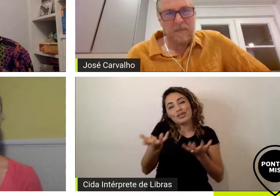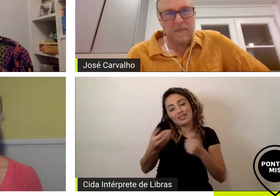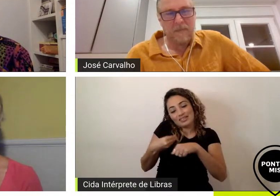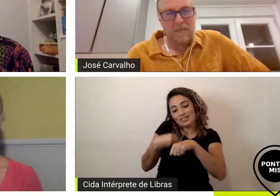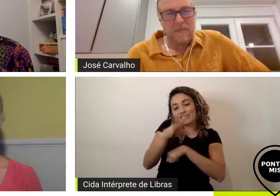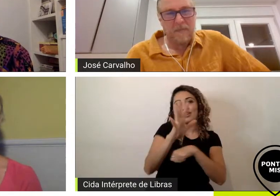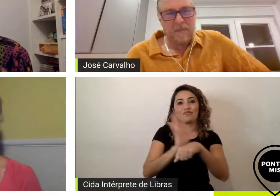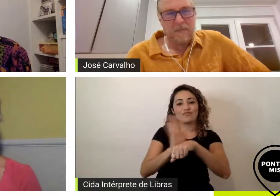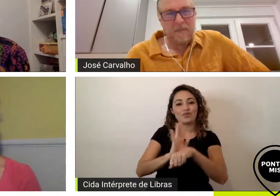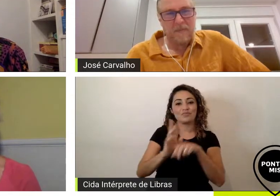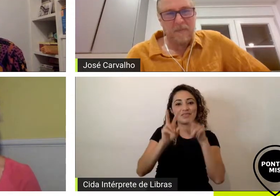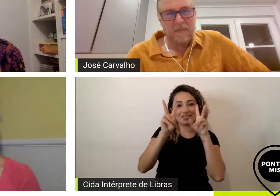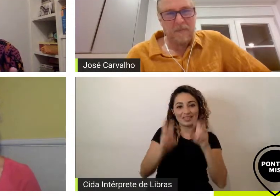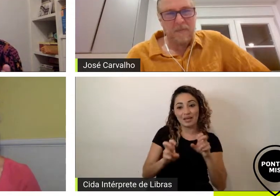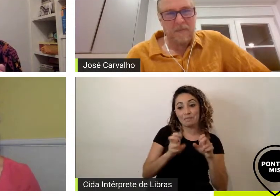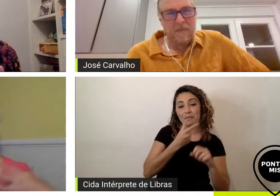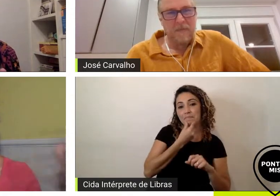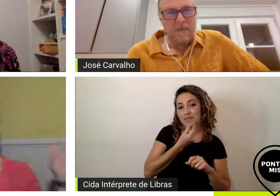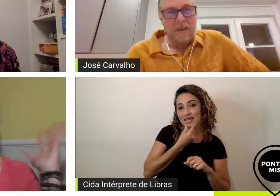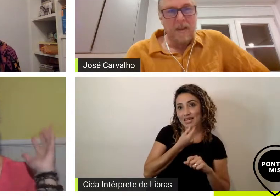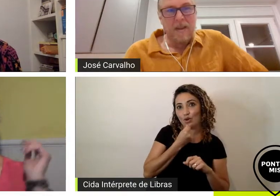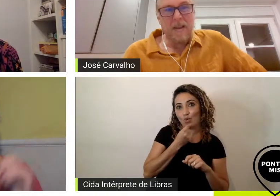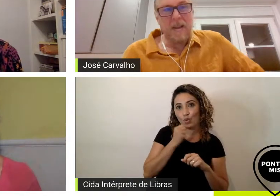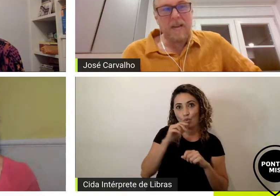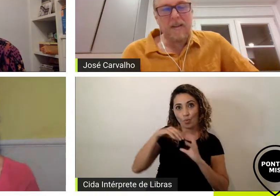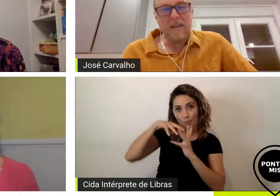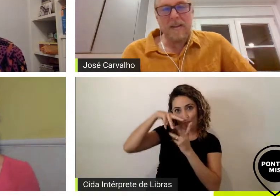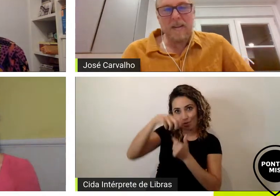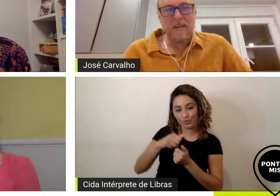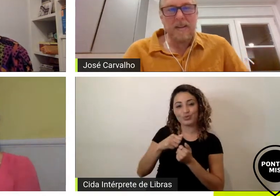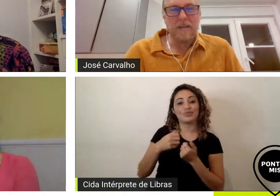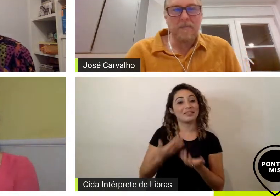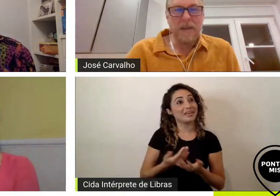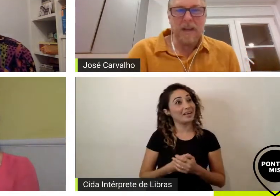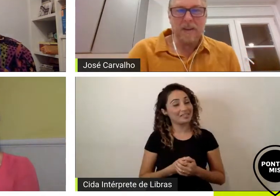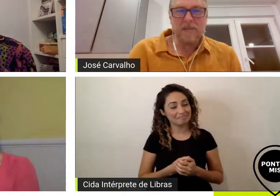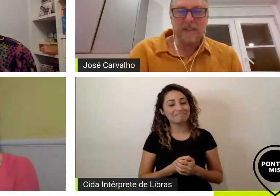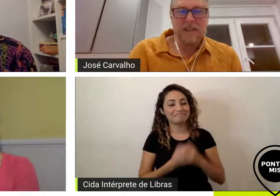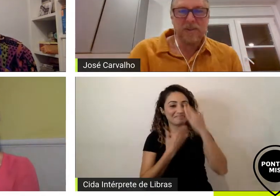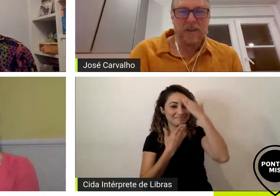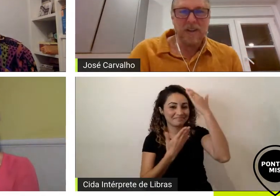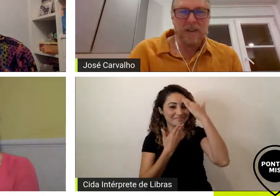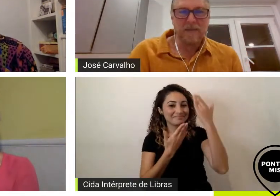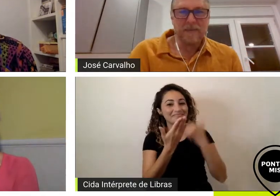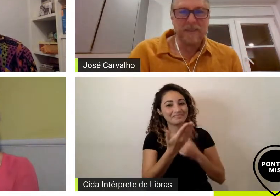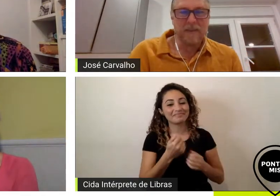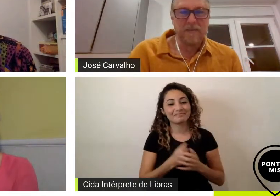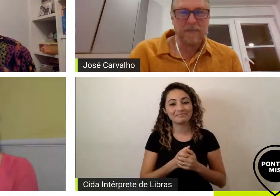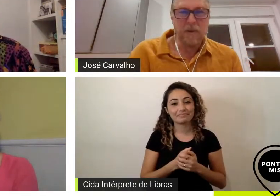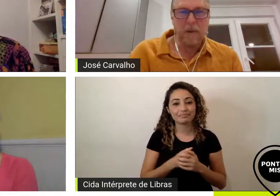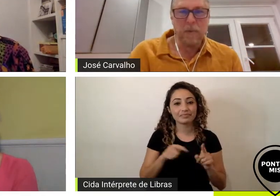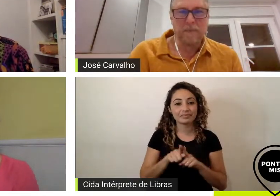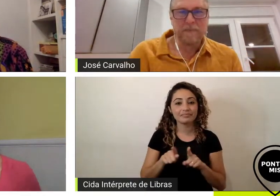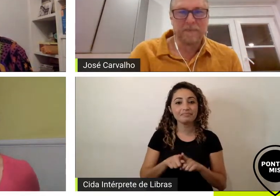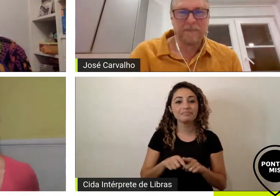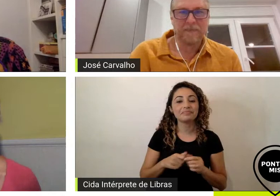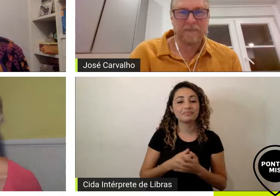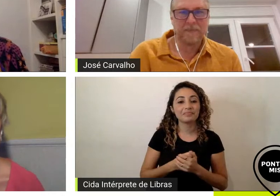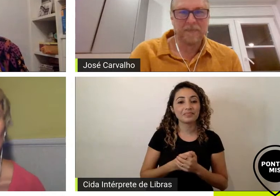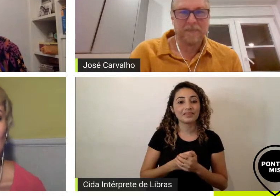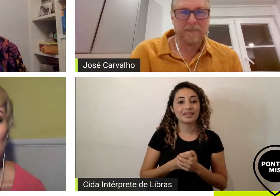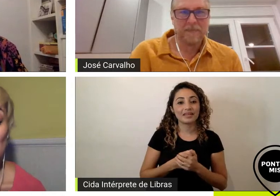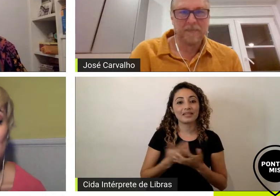maravilha obrigada obrigada esse imaginário eu vou agradecer vou agradecer